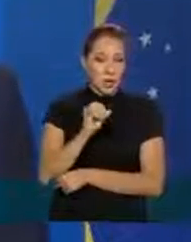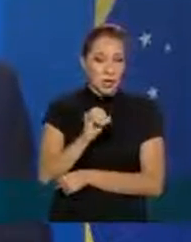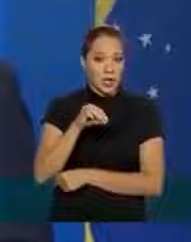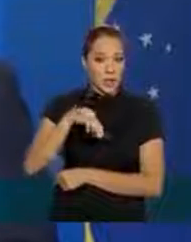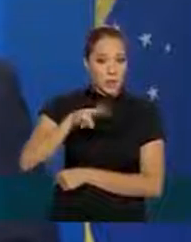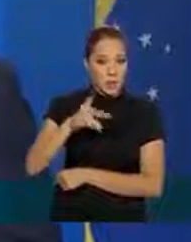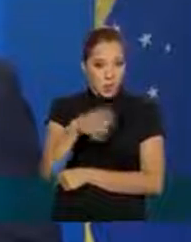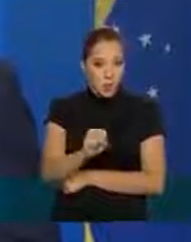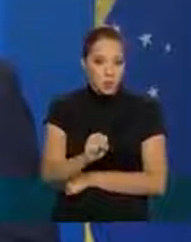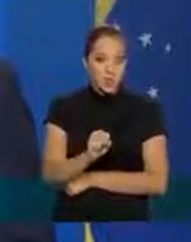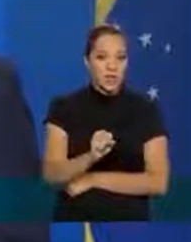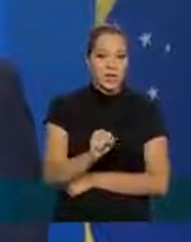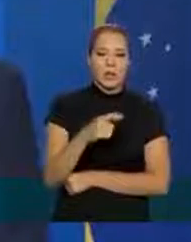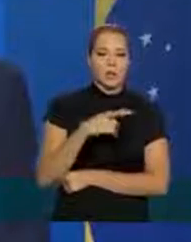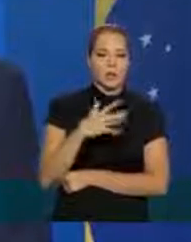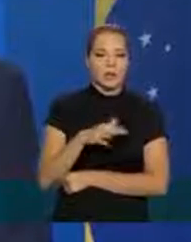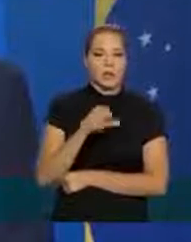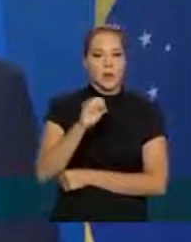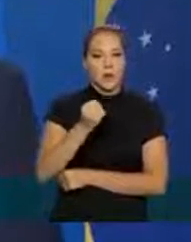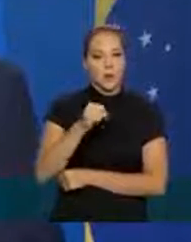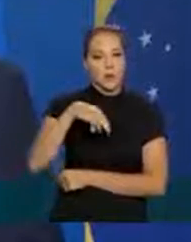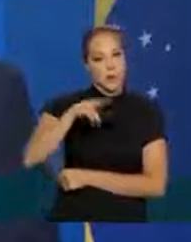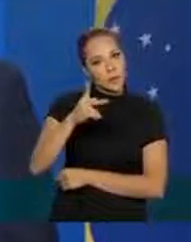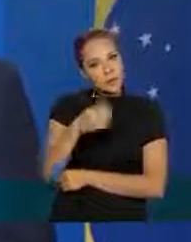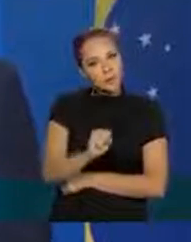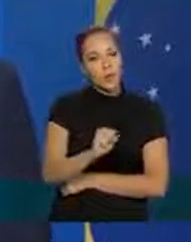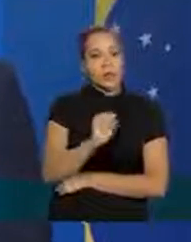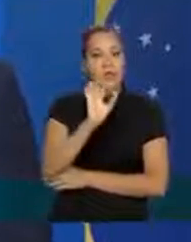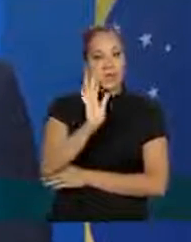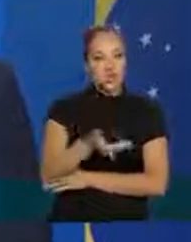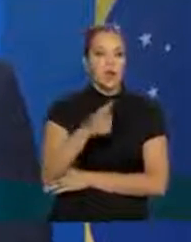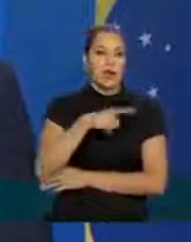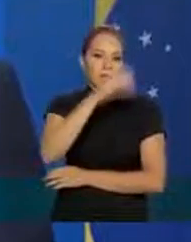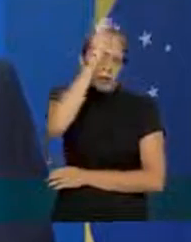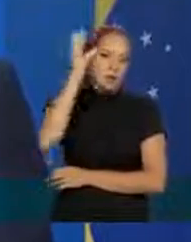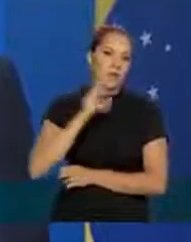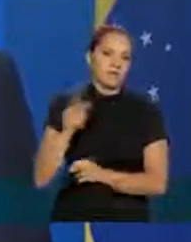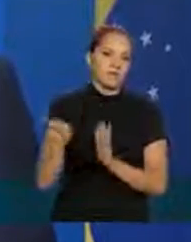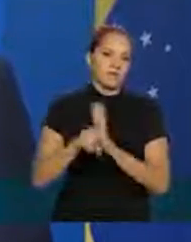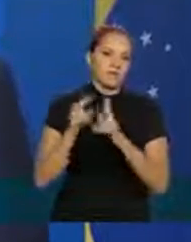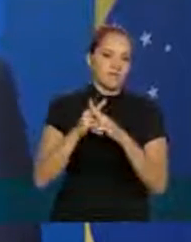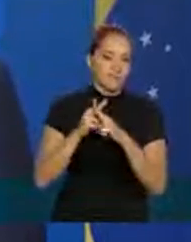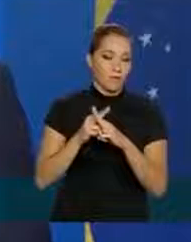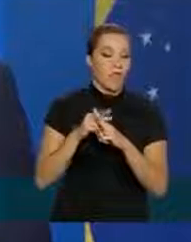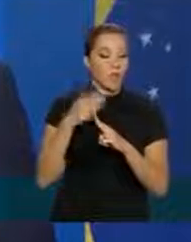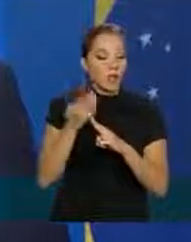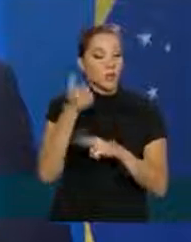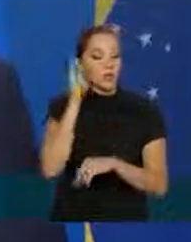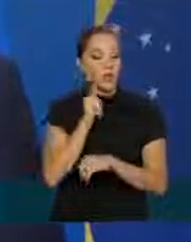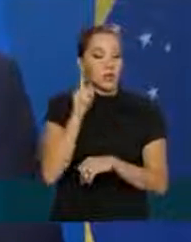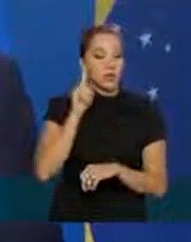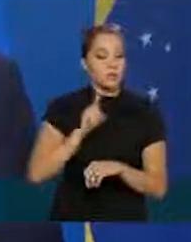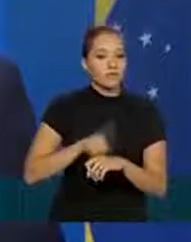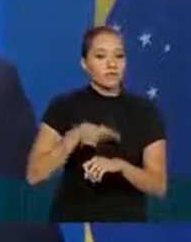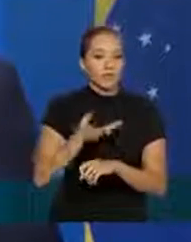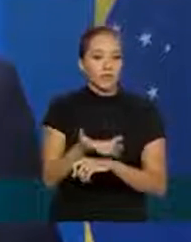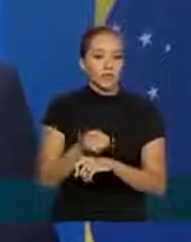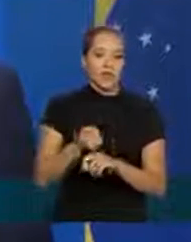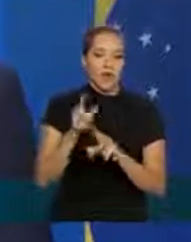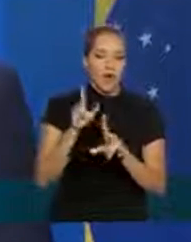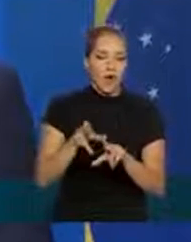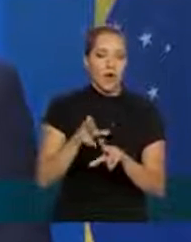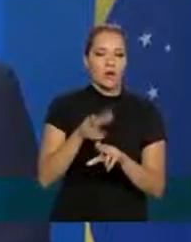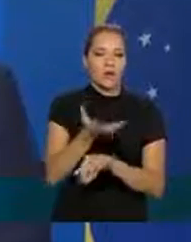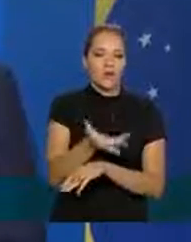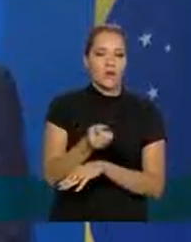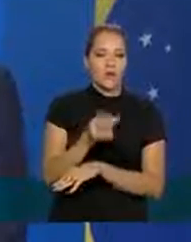milhões estimamos que 8 milhões já sejam clientes da Caixa aí recebe imediatamente como foi no saque